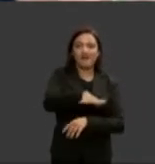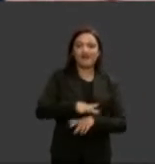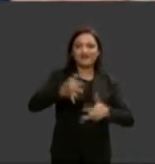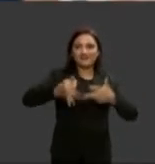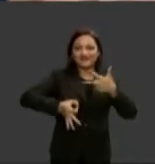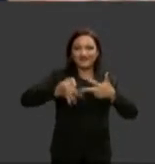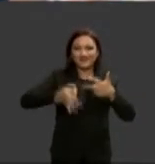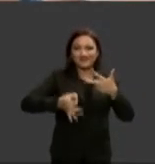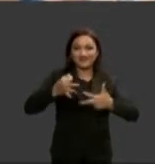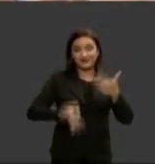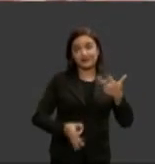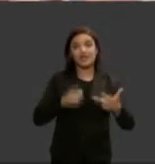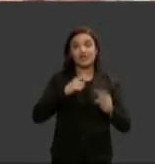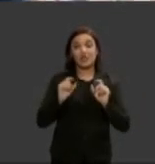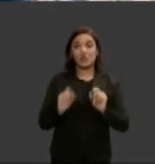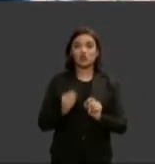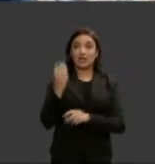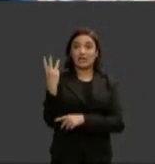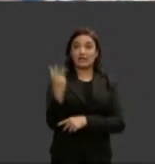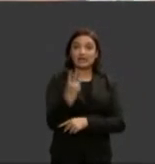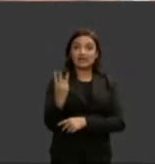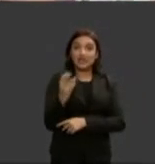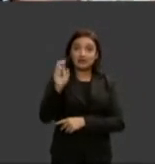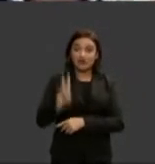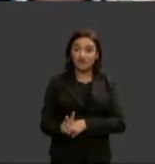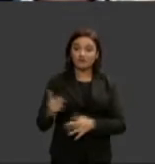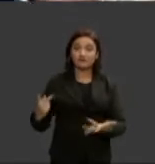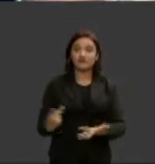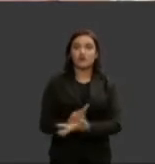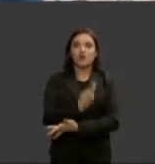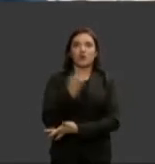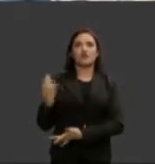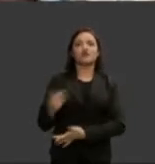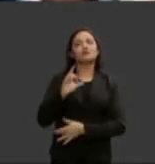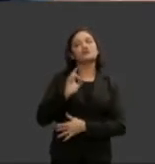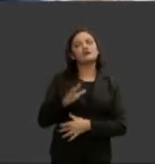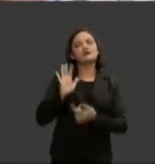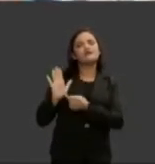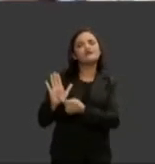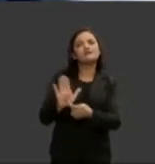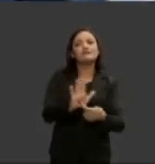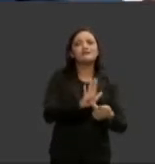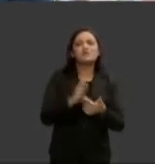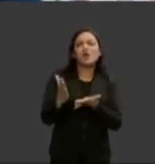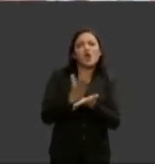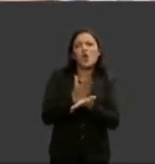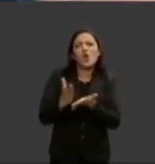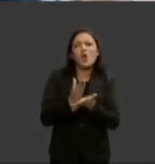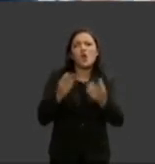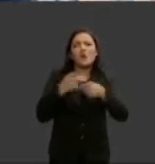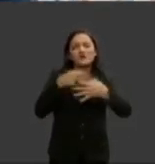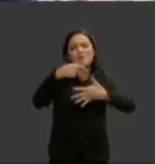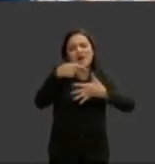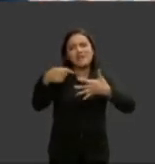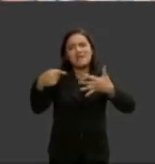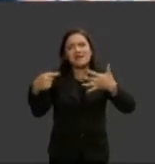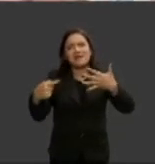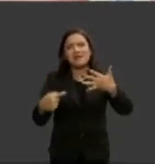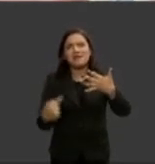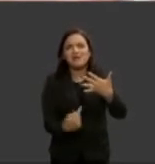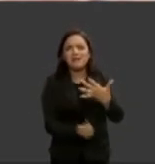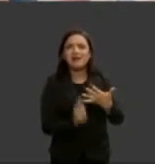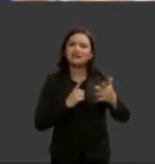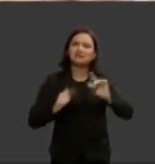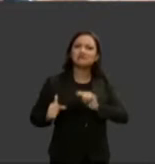caminha para a sua terceira edição apenas para destacar algumas das dezenas de iniciativas